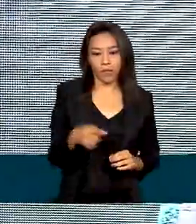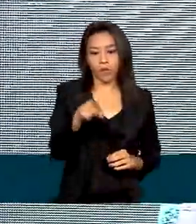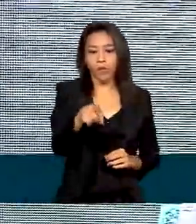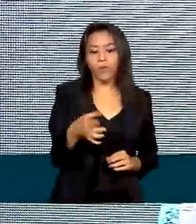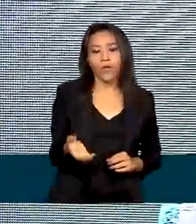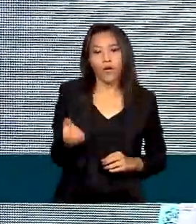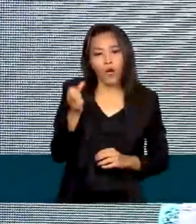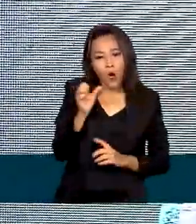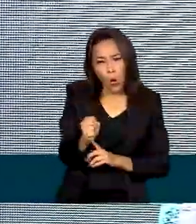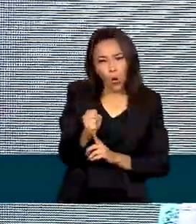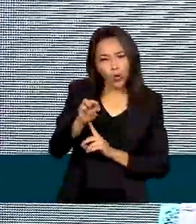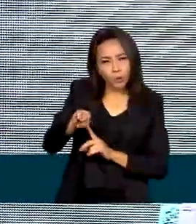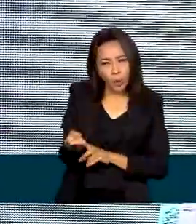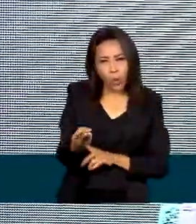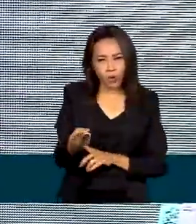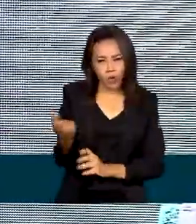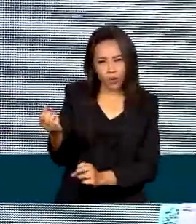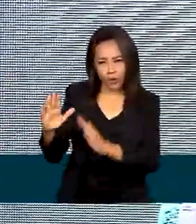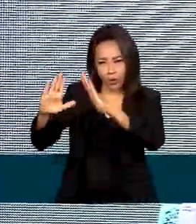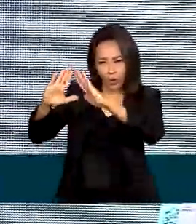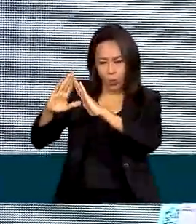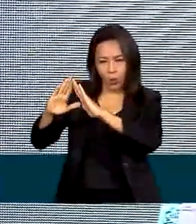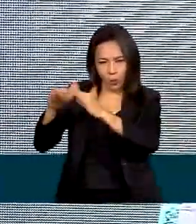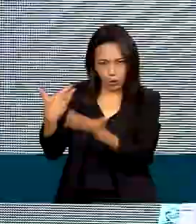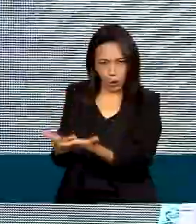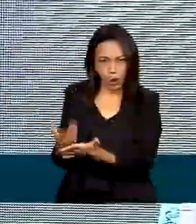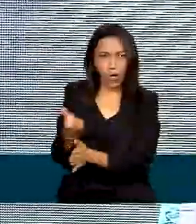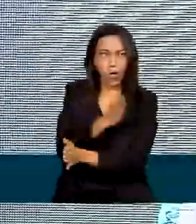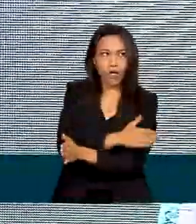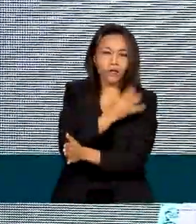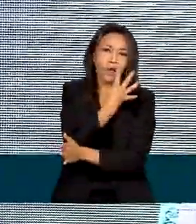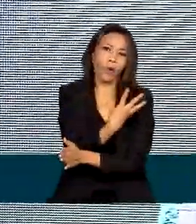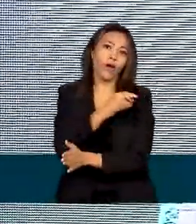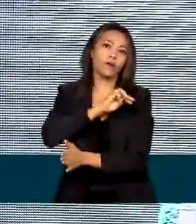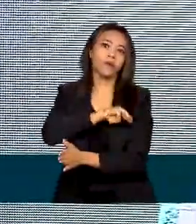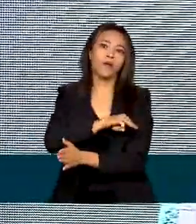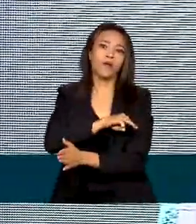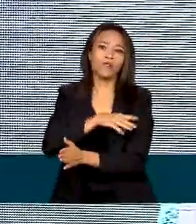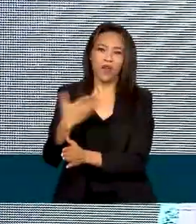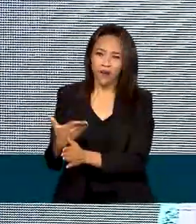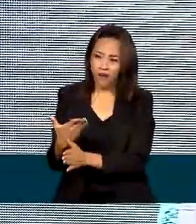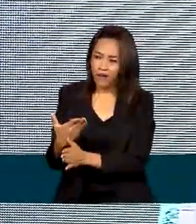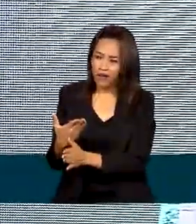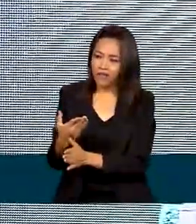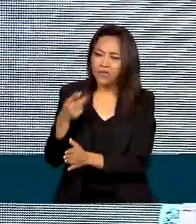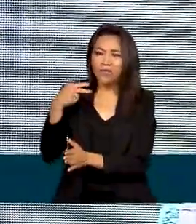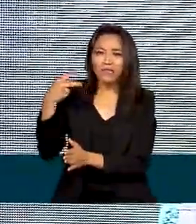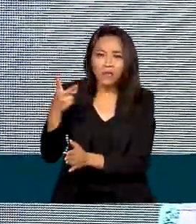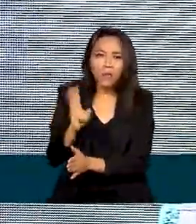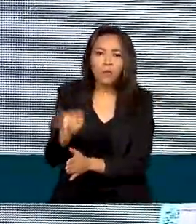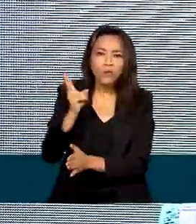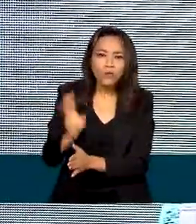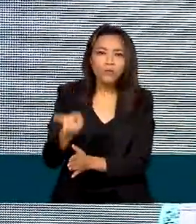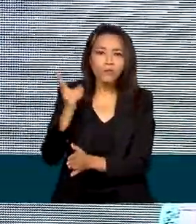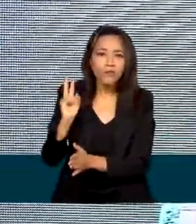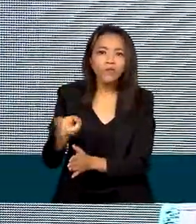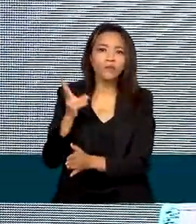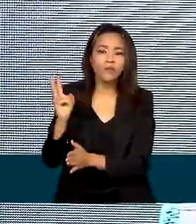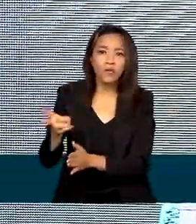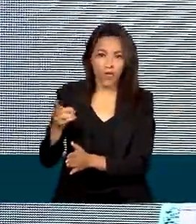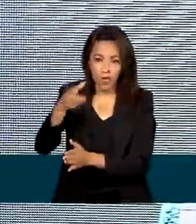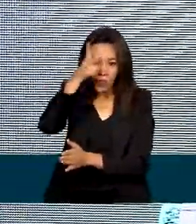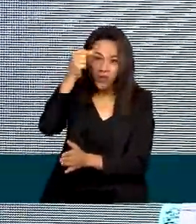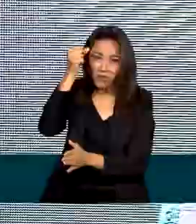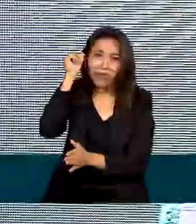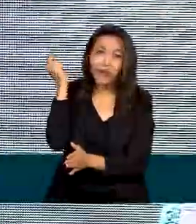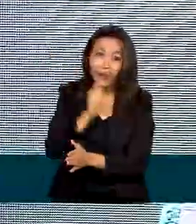se há 6, 7 anos, quando ela foi iniciada, custava 4, não é possível ficar insistindo que o prefeito vai